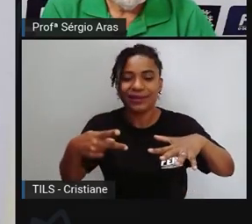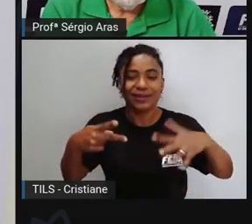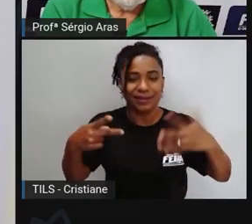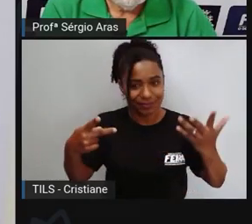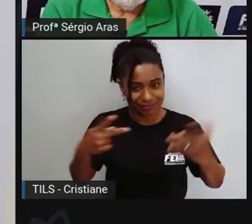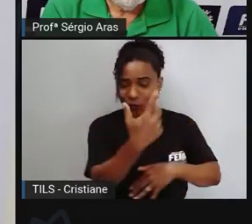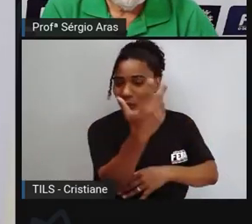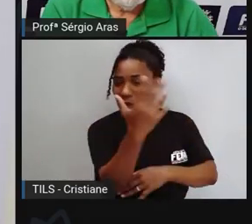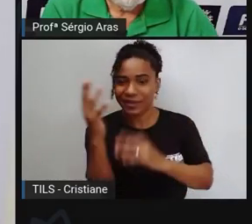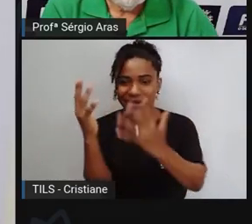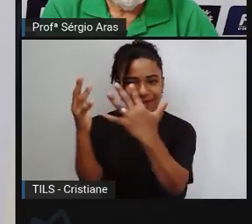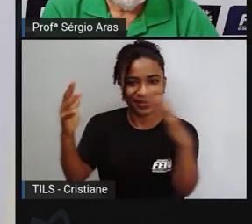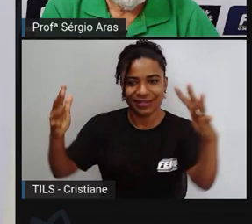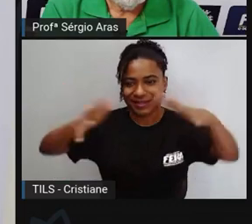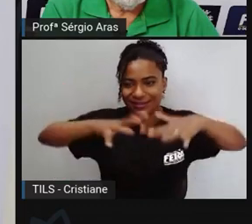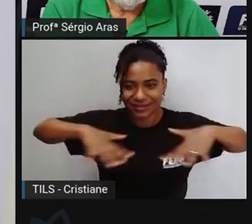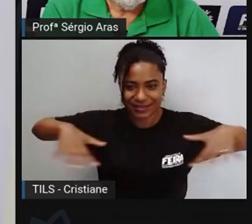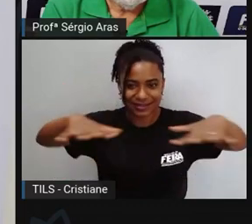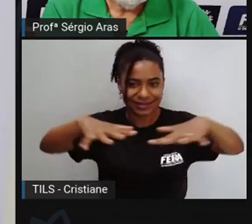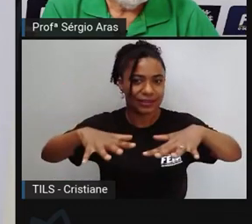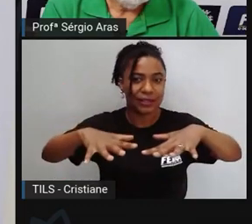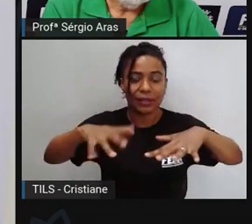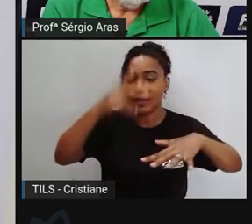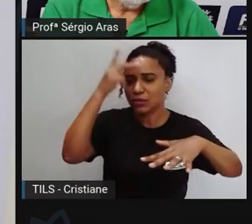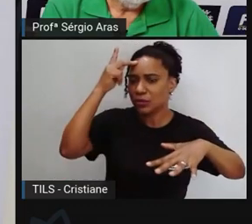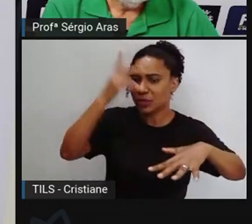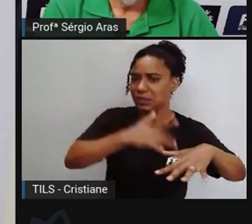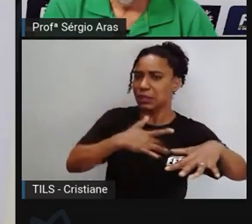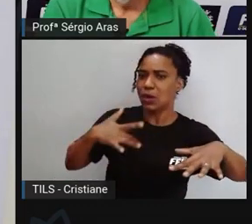corpos d'água aqui em Feira de Santana?